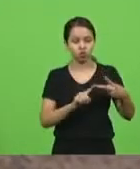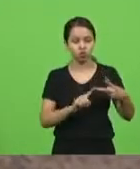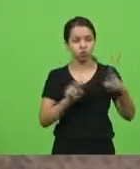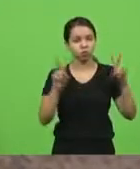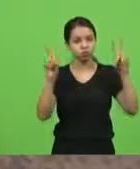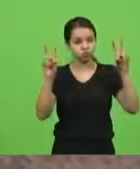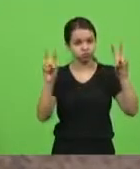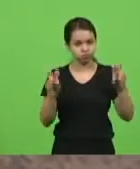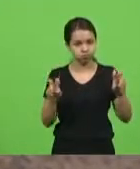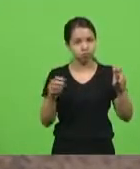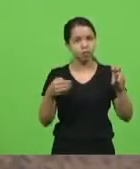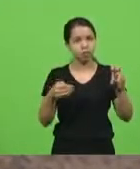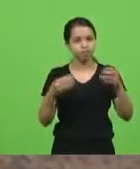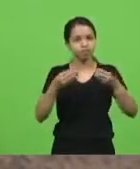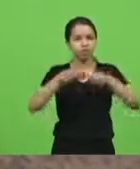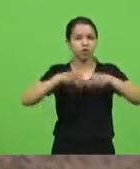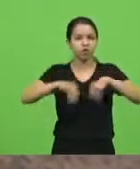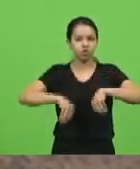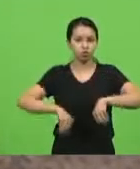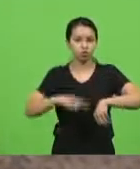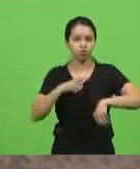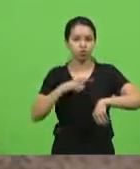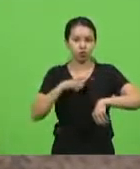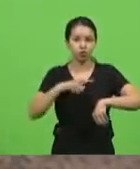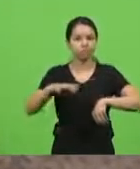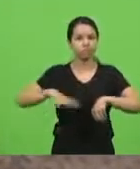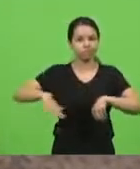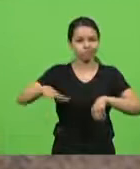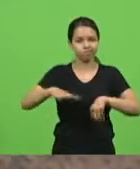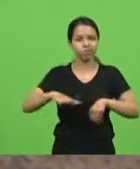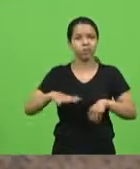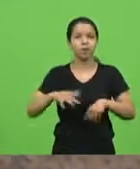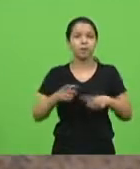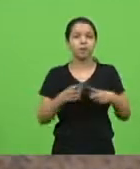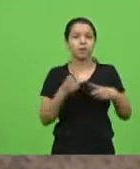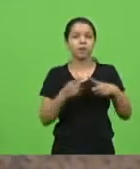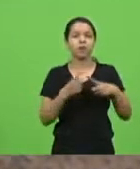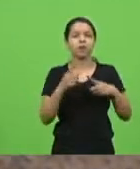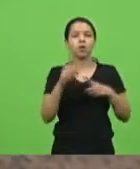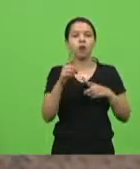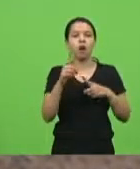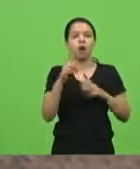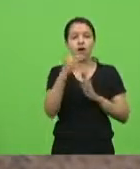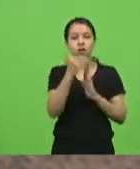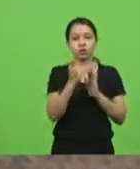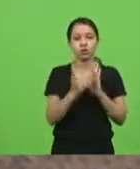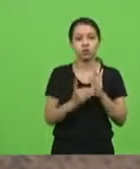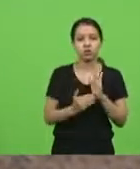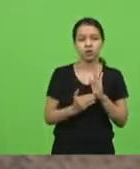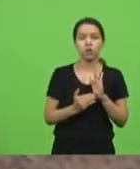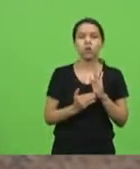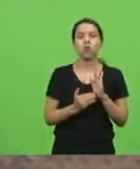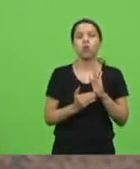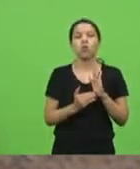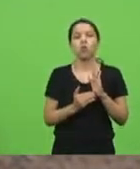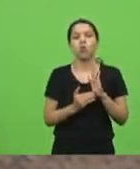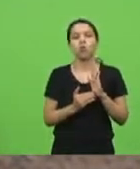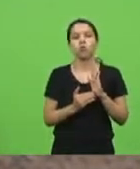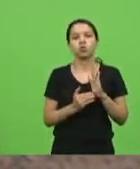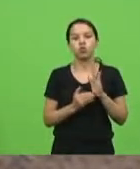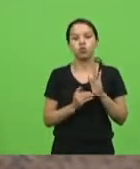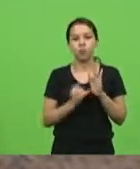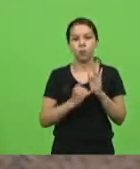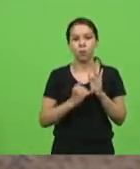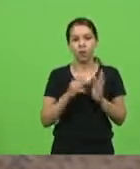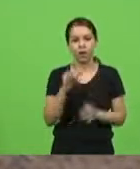prejuízo enorme para esse segmento. Primeiro, a redução do teto para isenção do imposto do IPI na